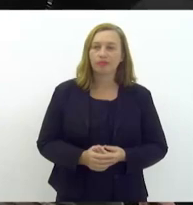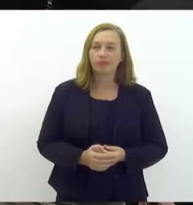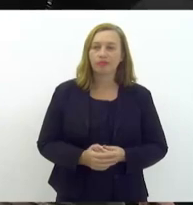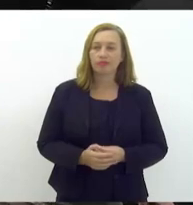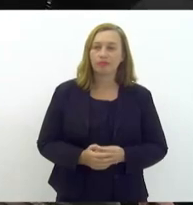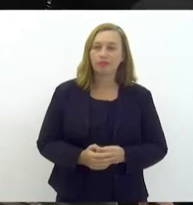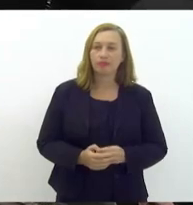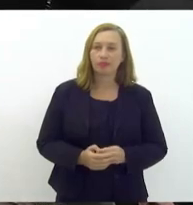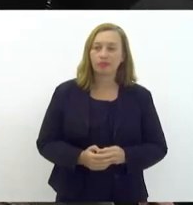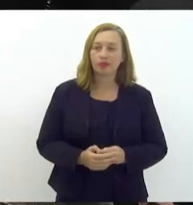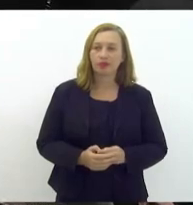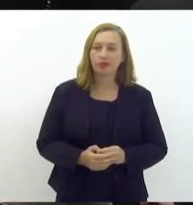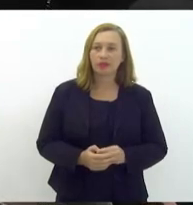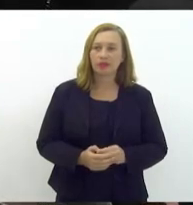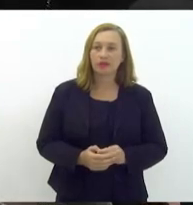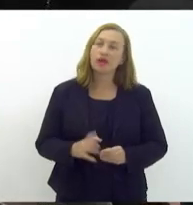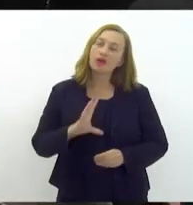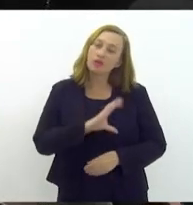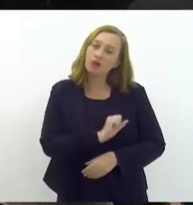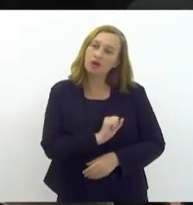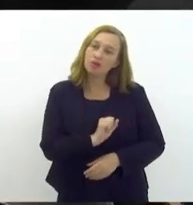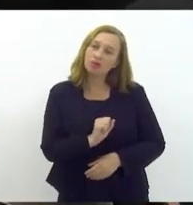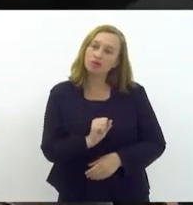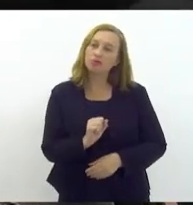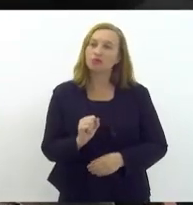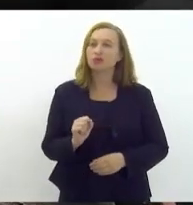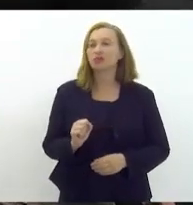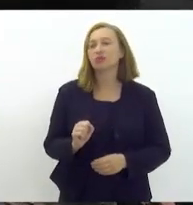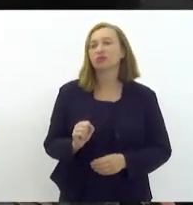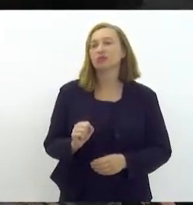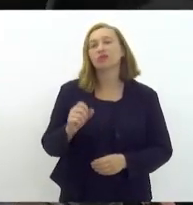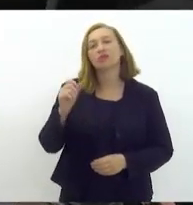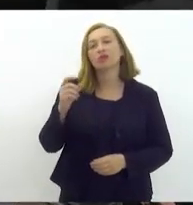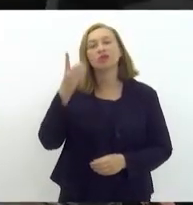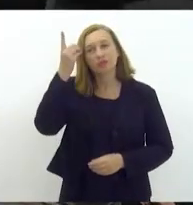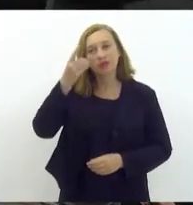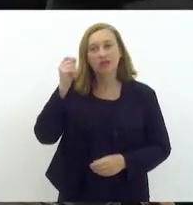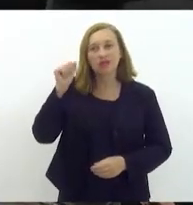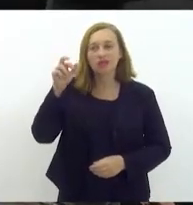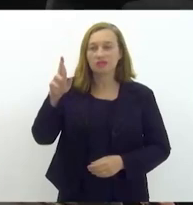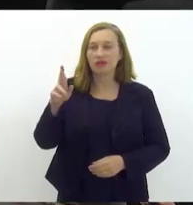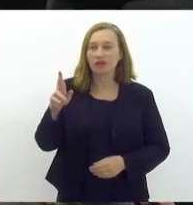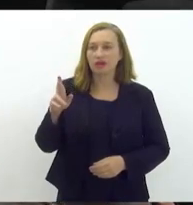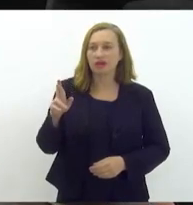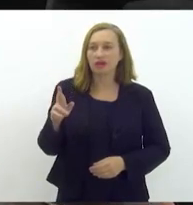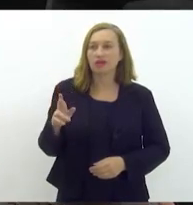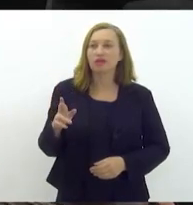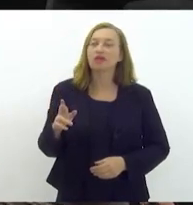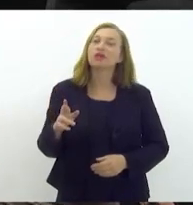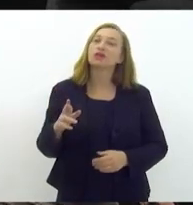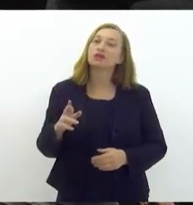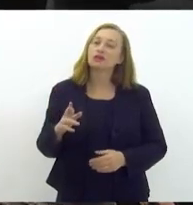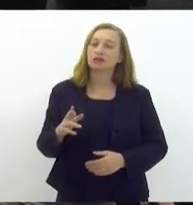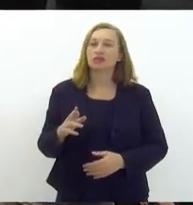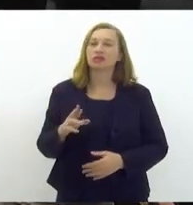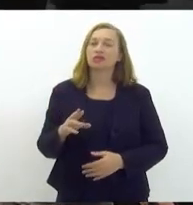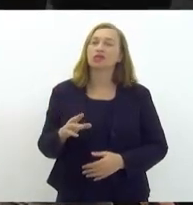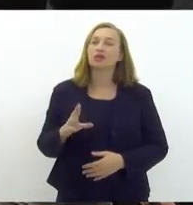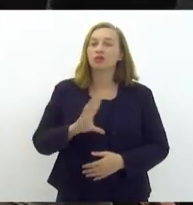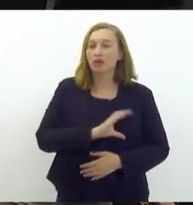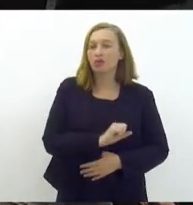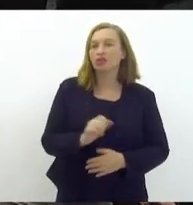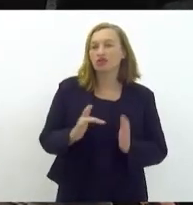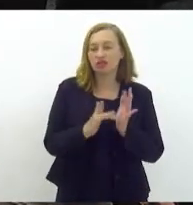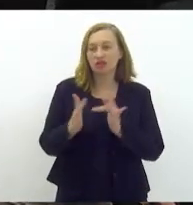Eu amo, amor de Jesus, o deputado Rosenberg Reis. Eu tenho que dizer assim, né? Para não dar problema. A